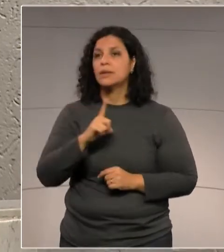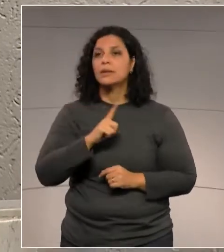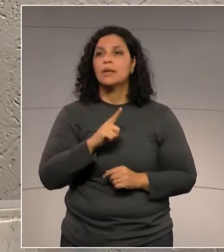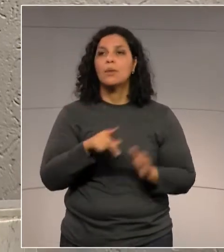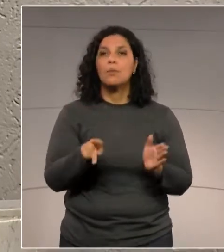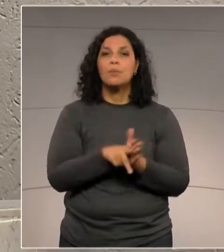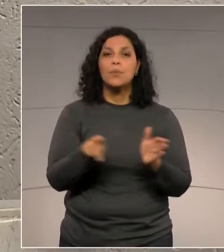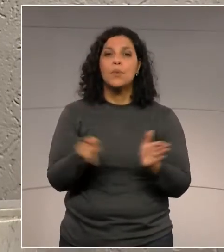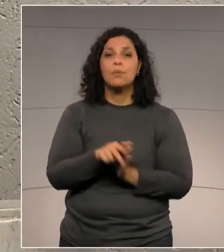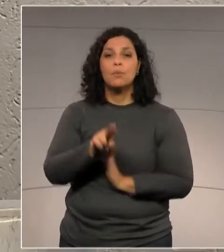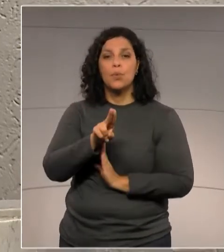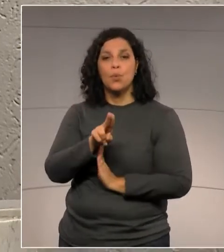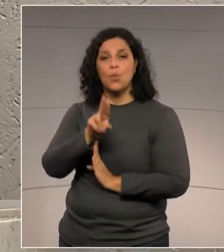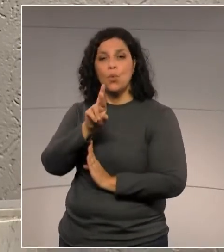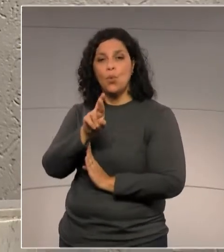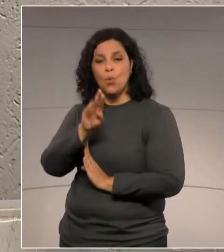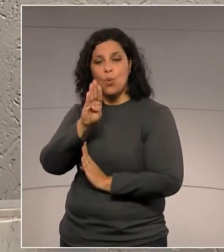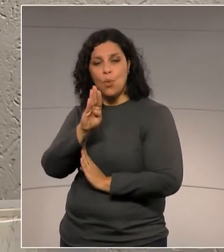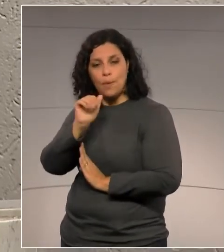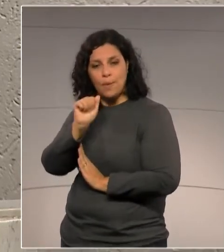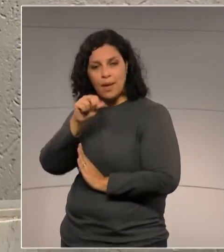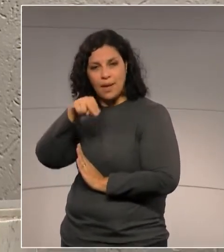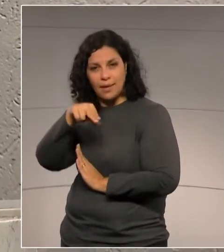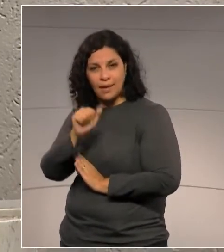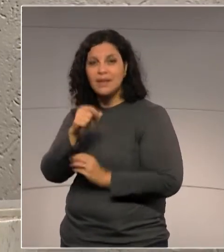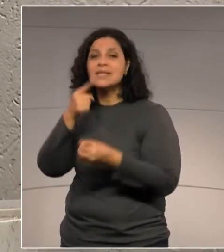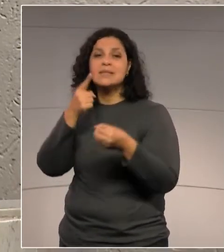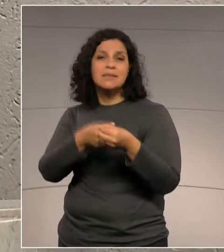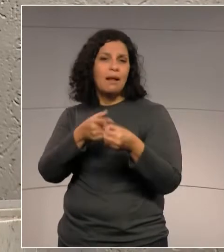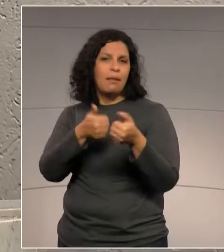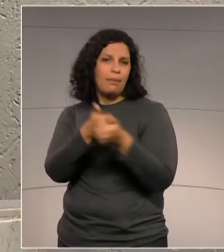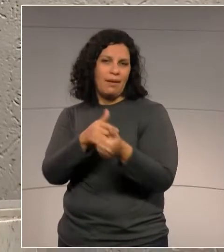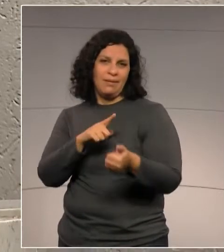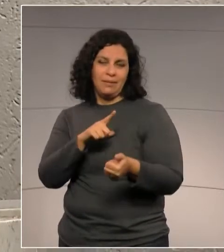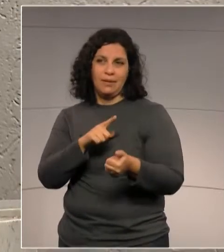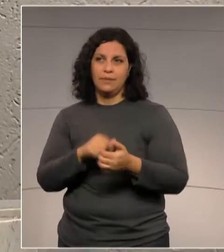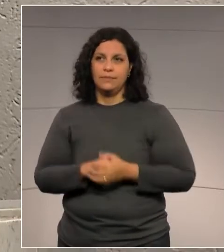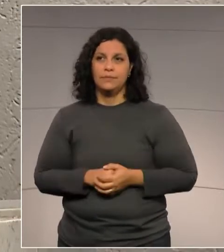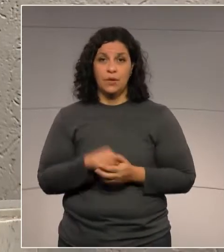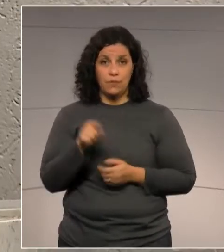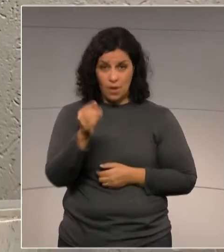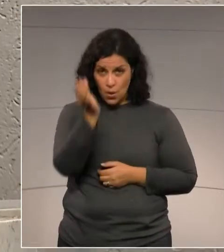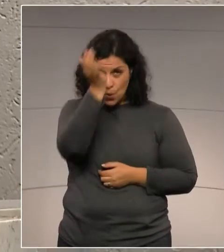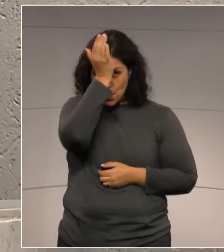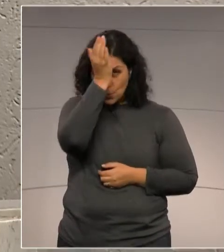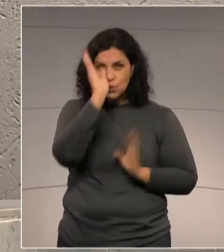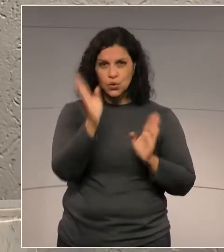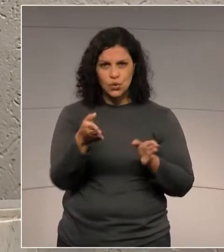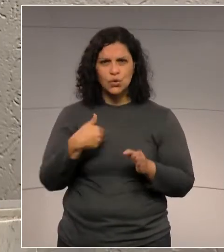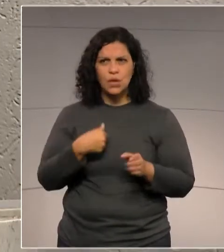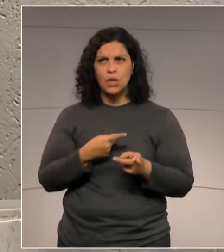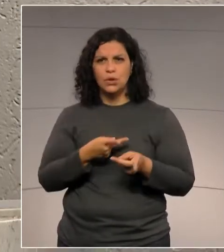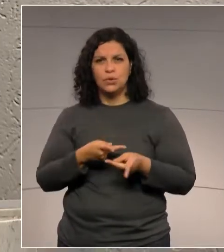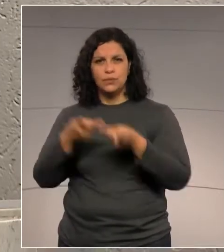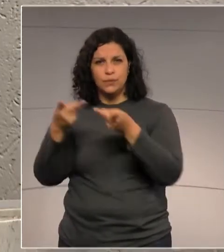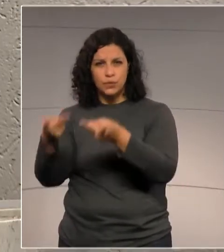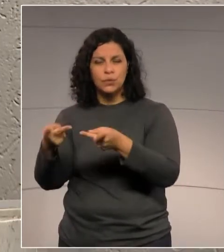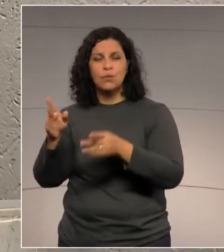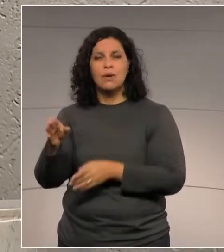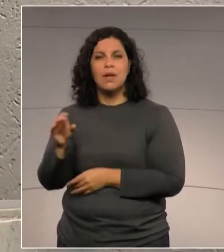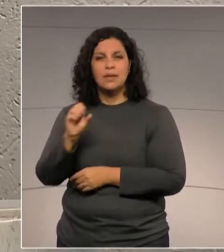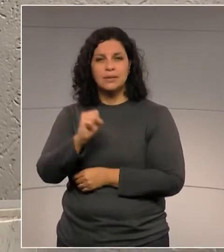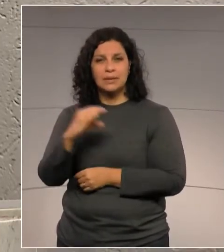É praia urbana. O senhor foi, deputado Russem Bacri, já no Balneário de Santa Catarina,